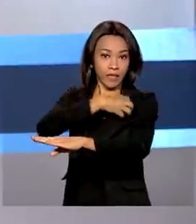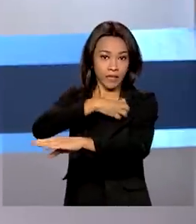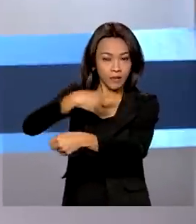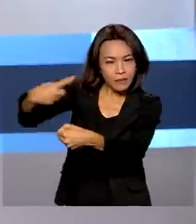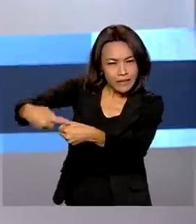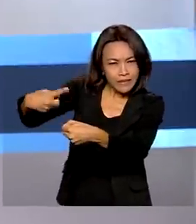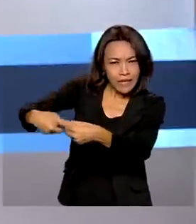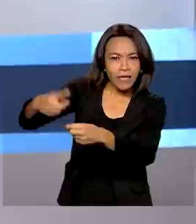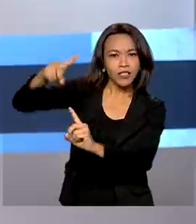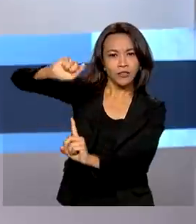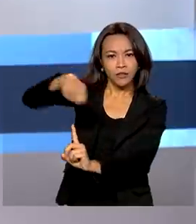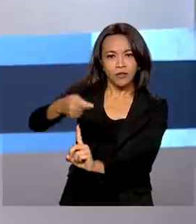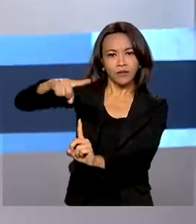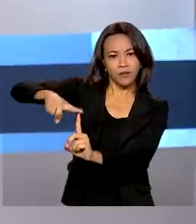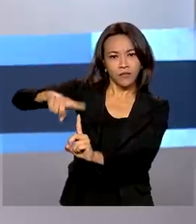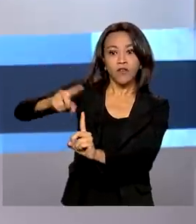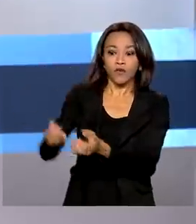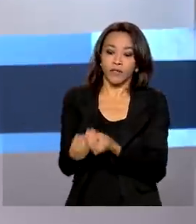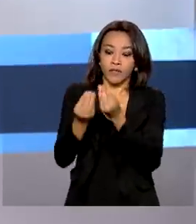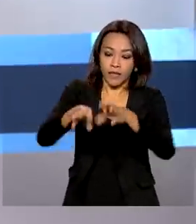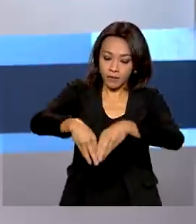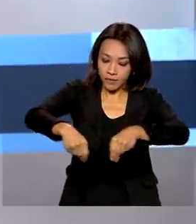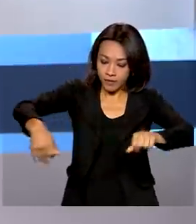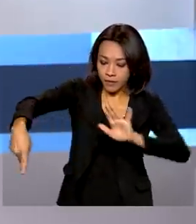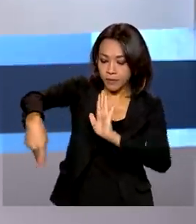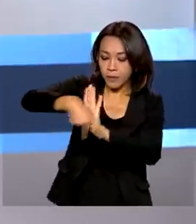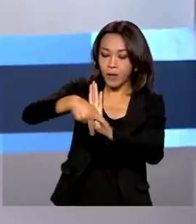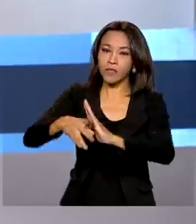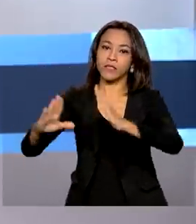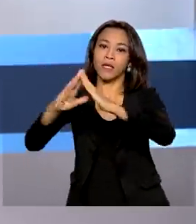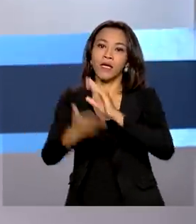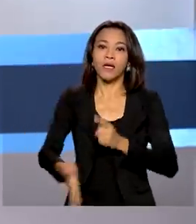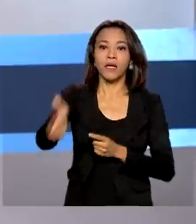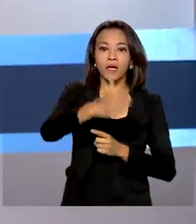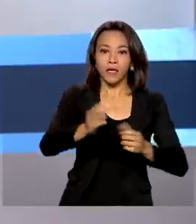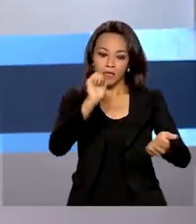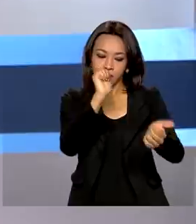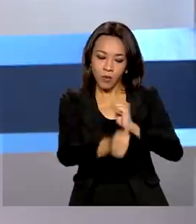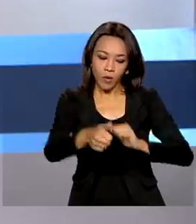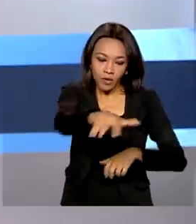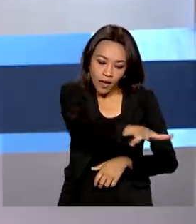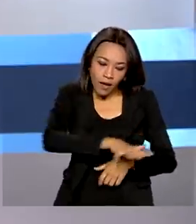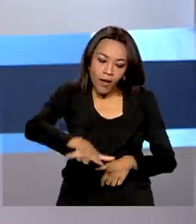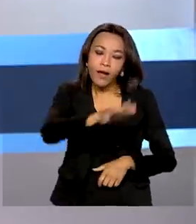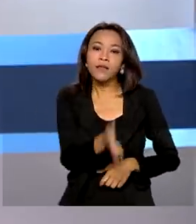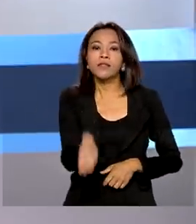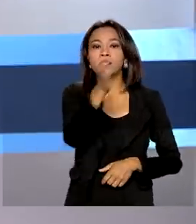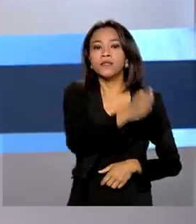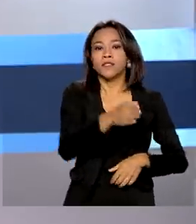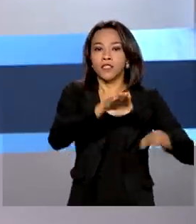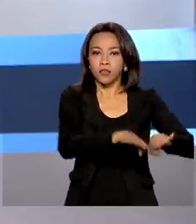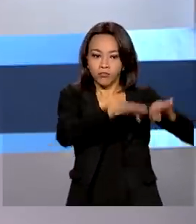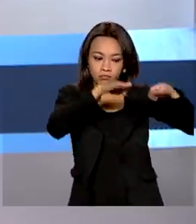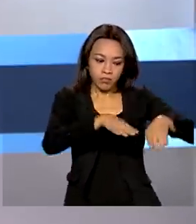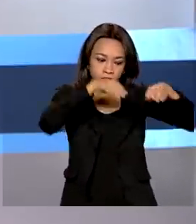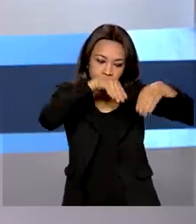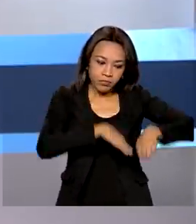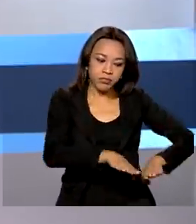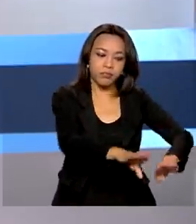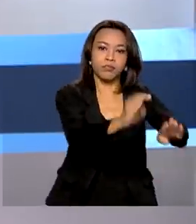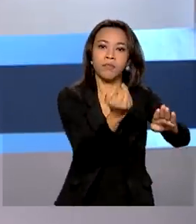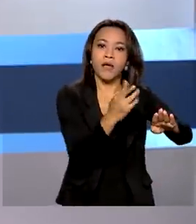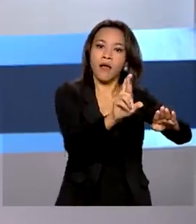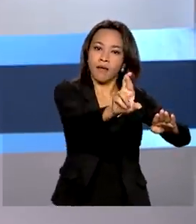foram entregues títulos de propriedade rural, um complexo esportivo e trechos duplicados de rodovias federais que